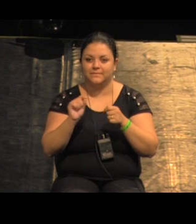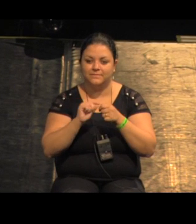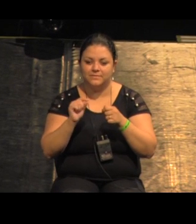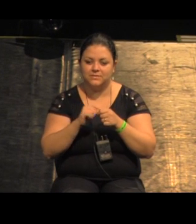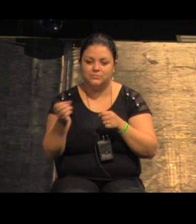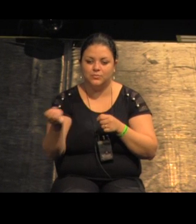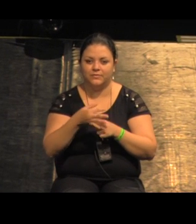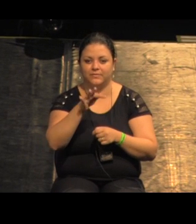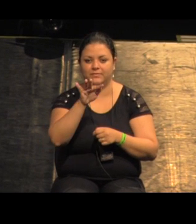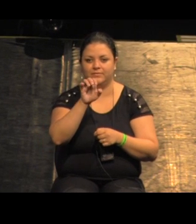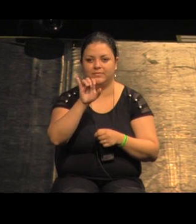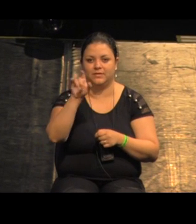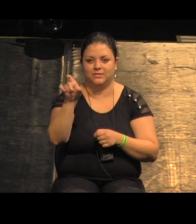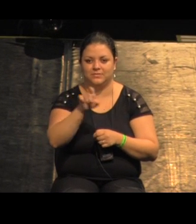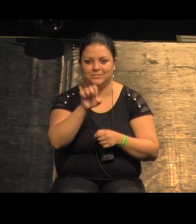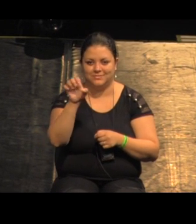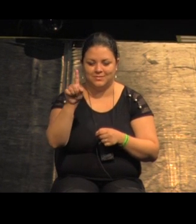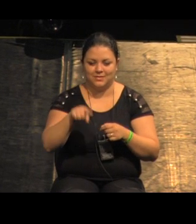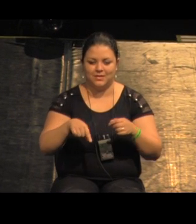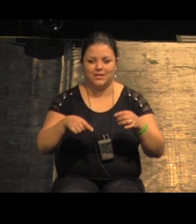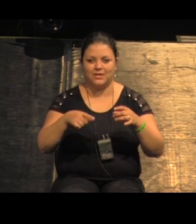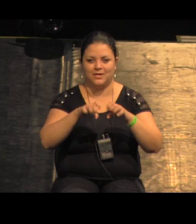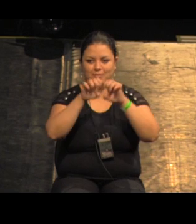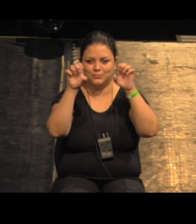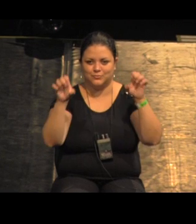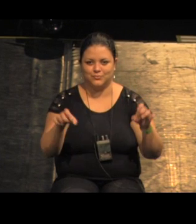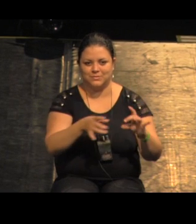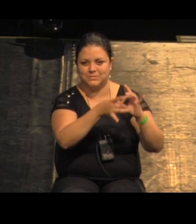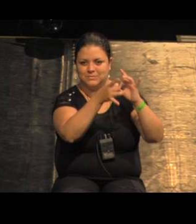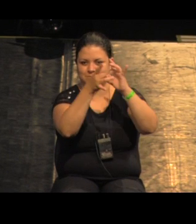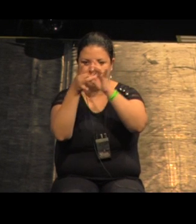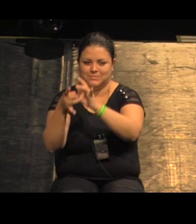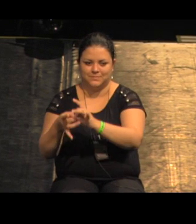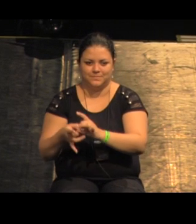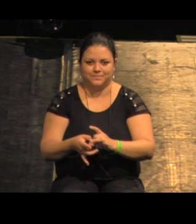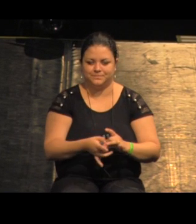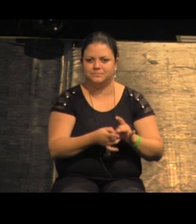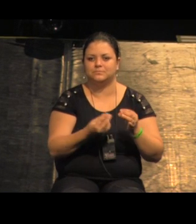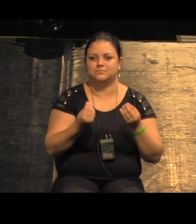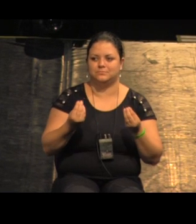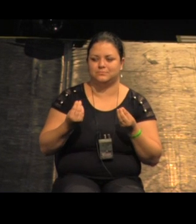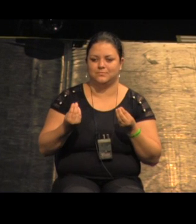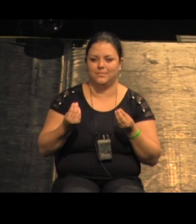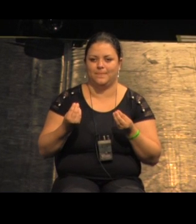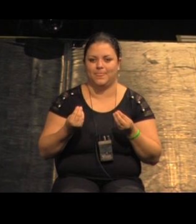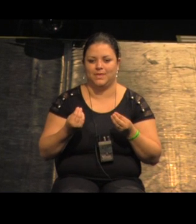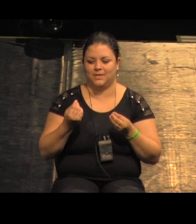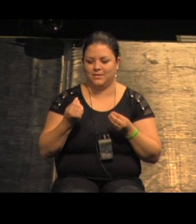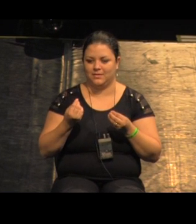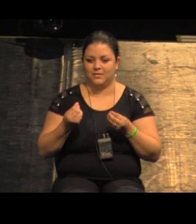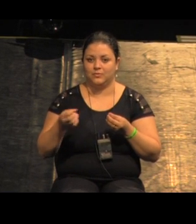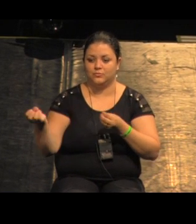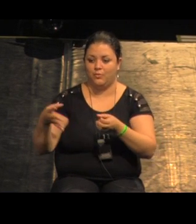feixe de infraestruturas feixe ficou bom a palavra um feixe de infraestruturas que ia abastecer esses